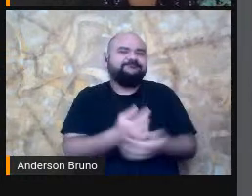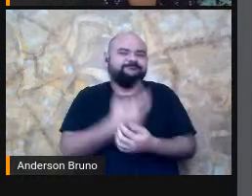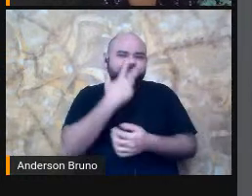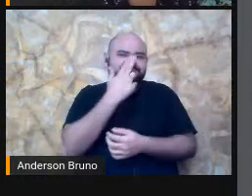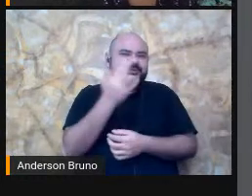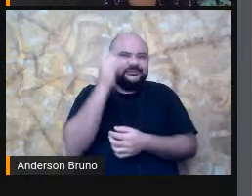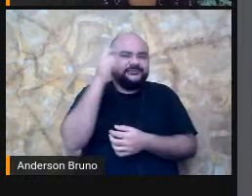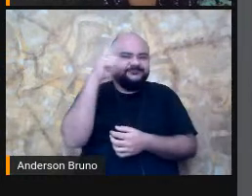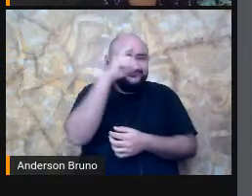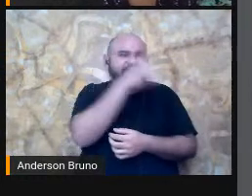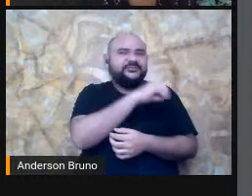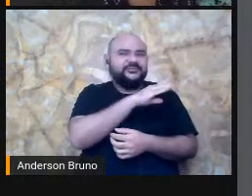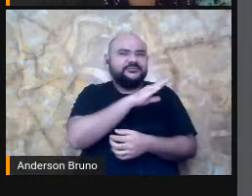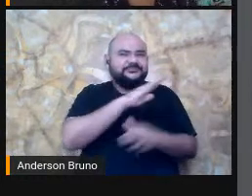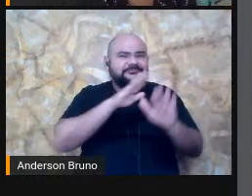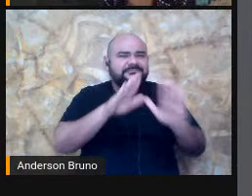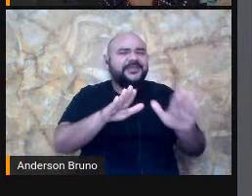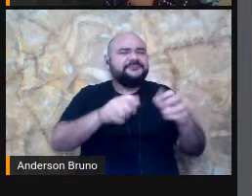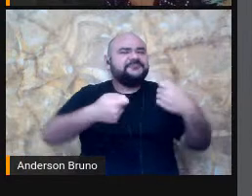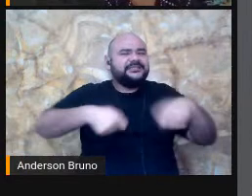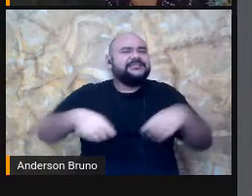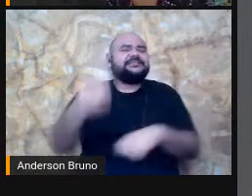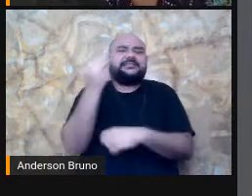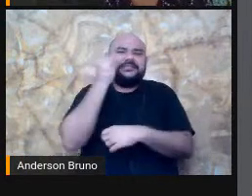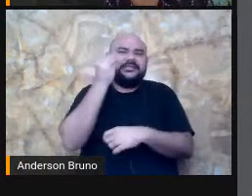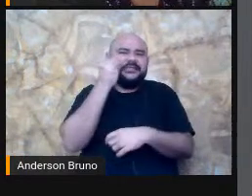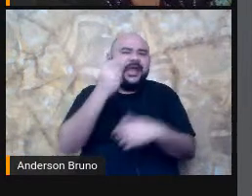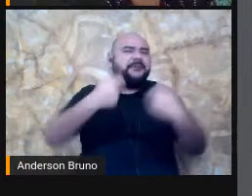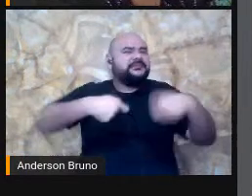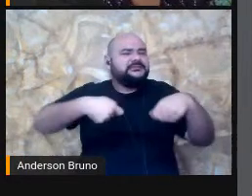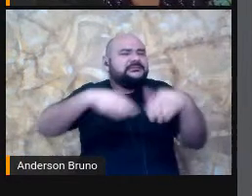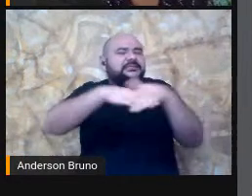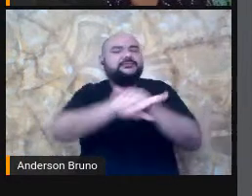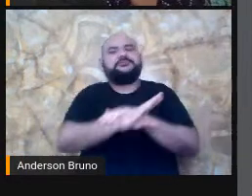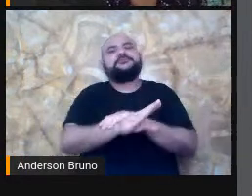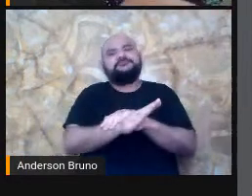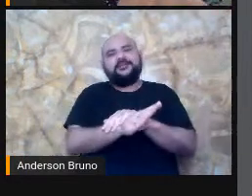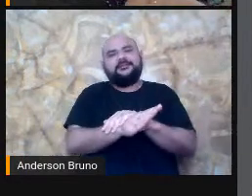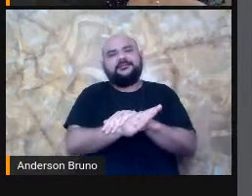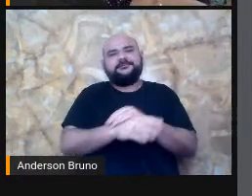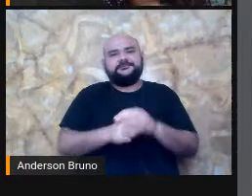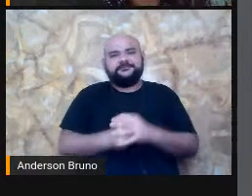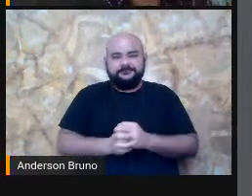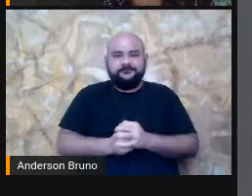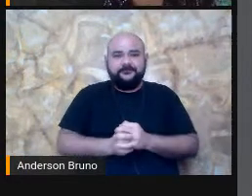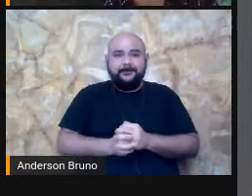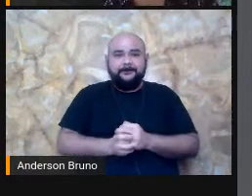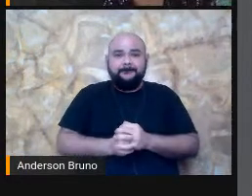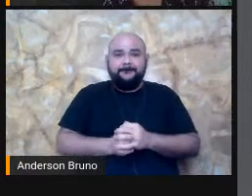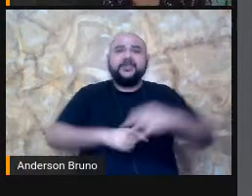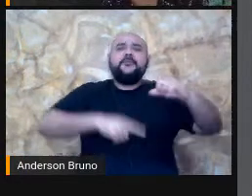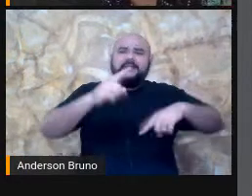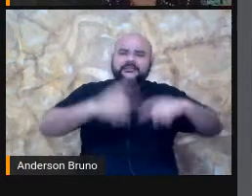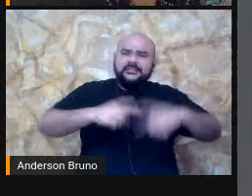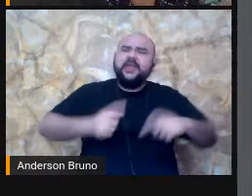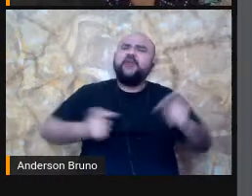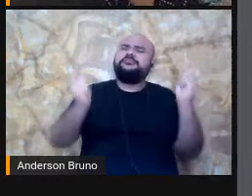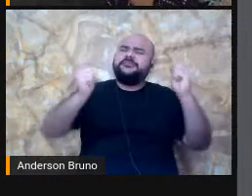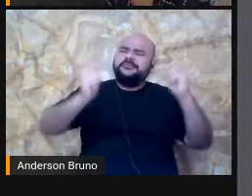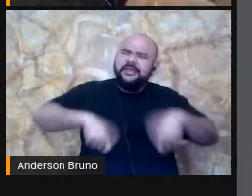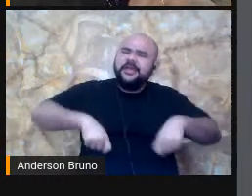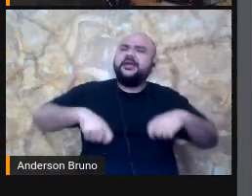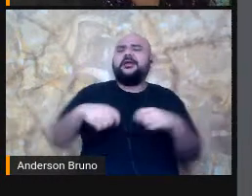é tão difícil Né É um material Que a gente É capaz De aprender